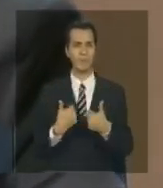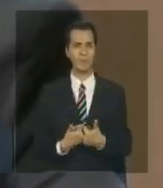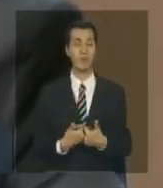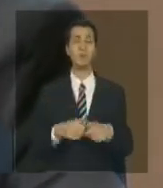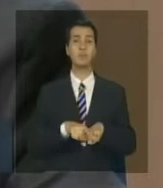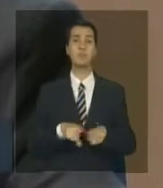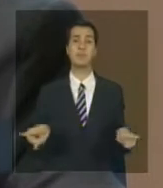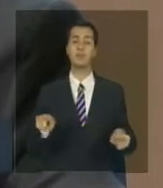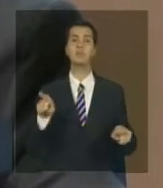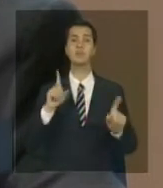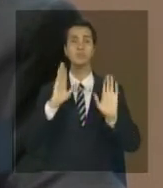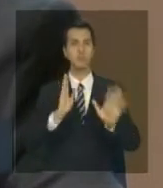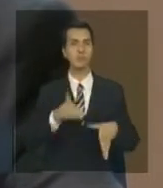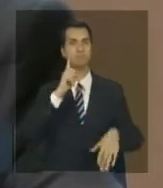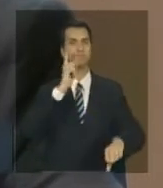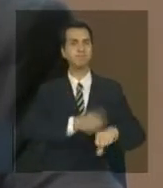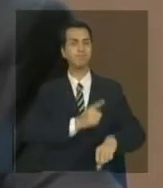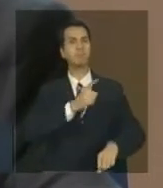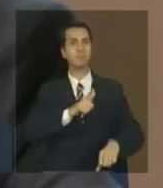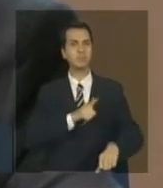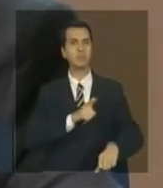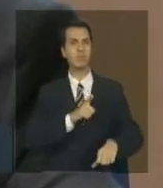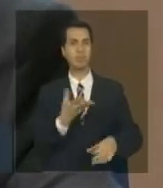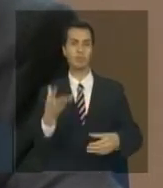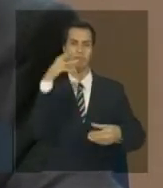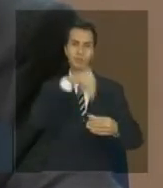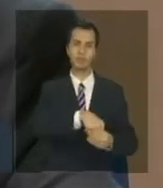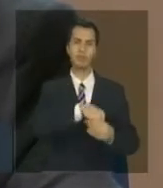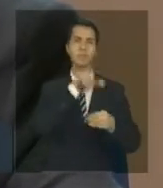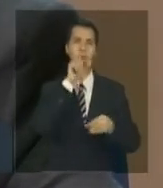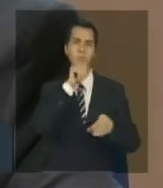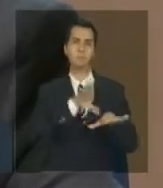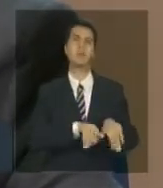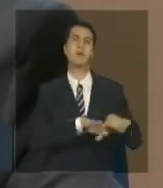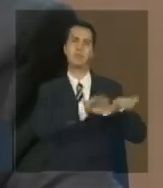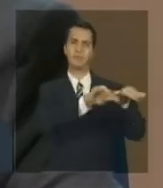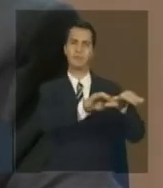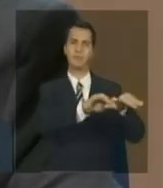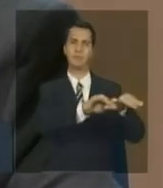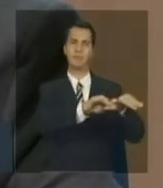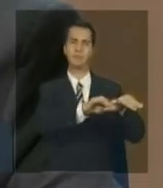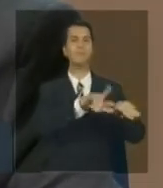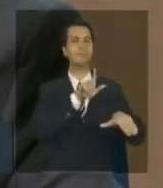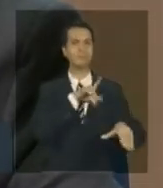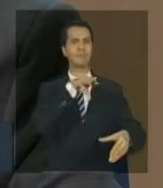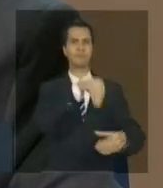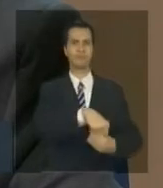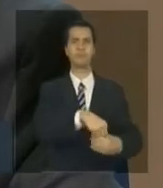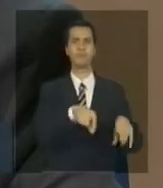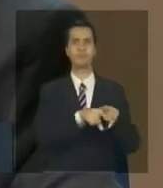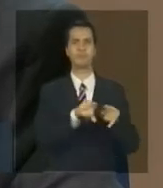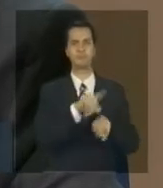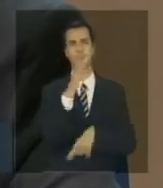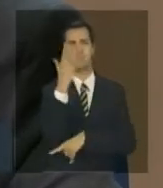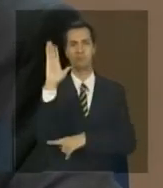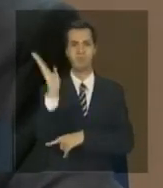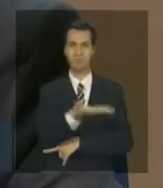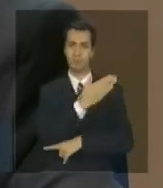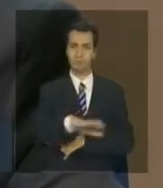desmatamentos detectados no interior do pantanal. Então, isso é uma situação